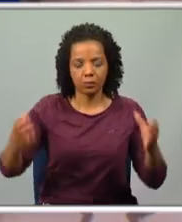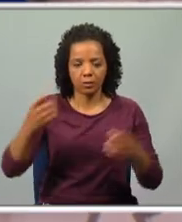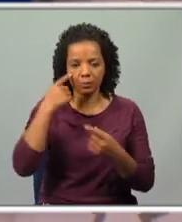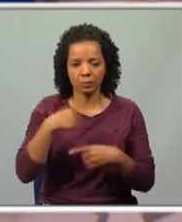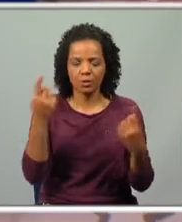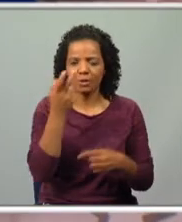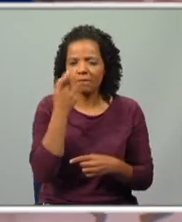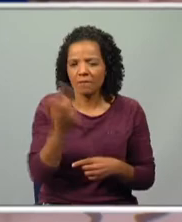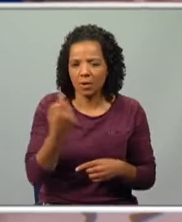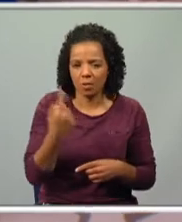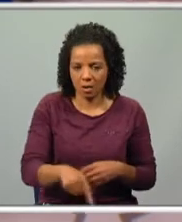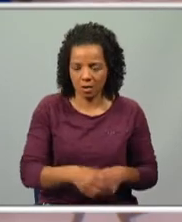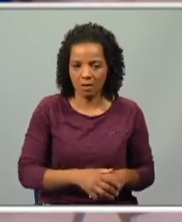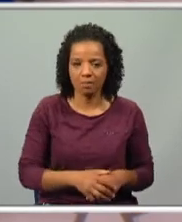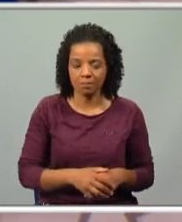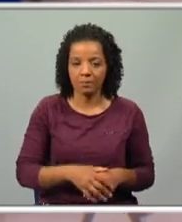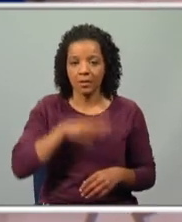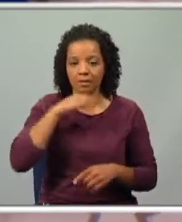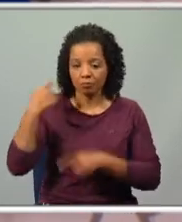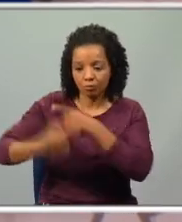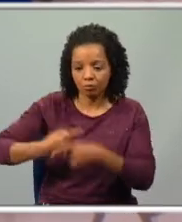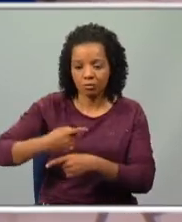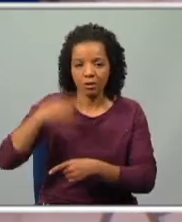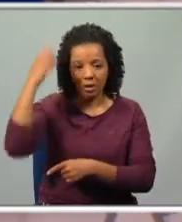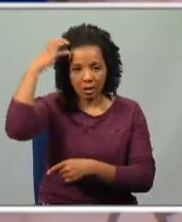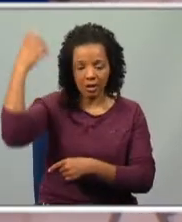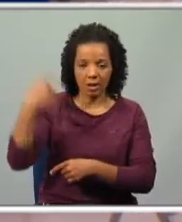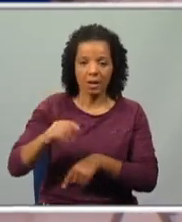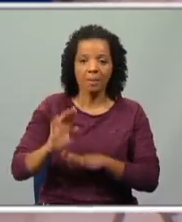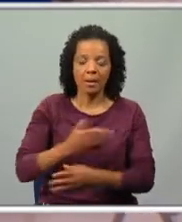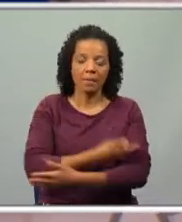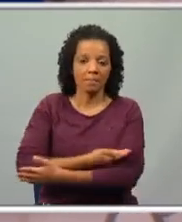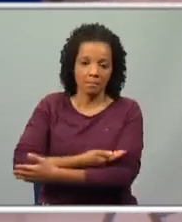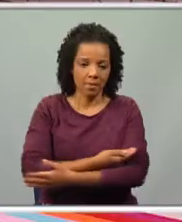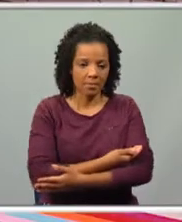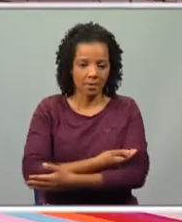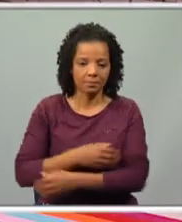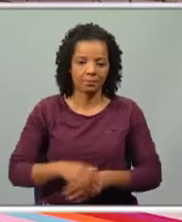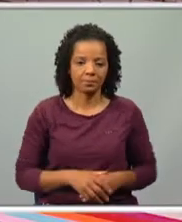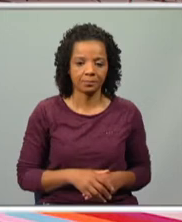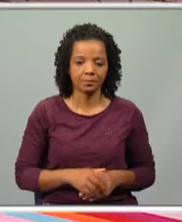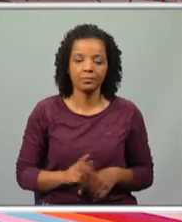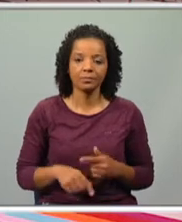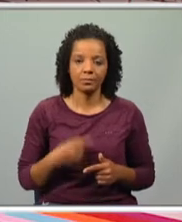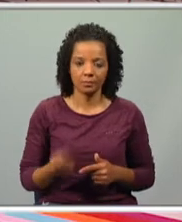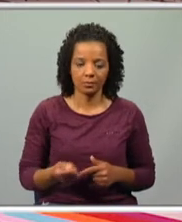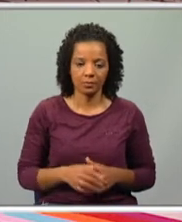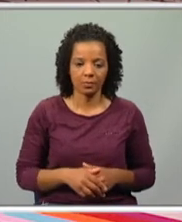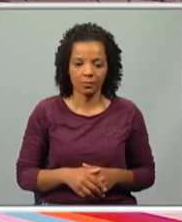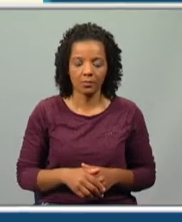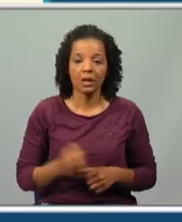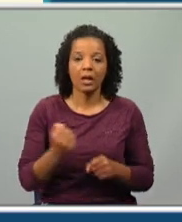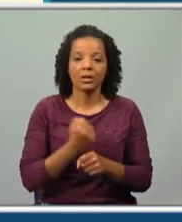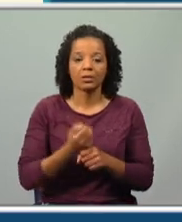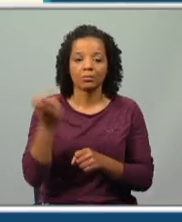fragilidade. Havia descendência para o rei, mas ainda era apenas um bebê. Continuando, onde é que a